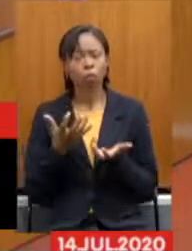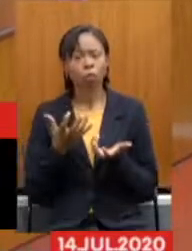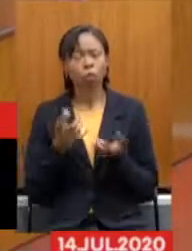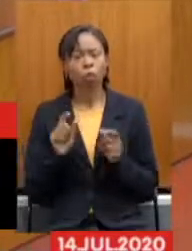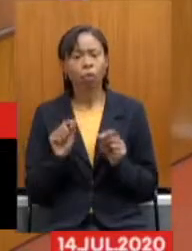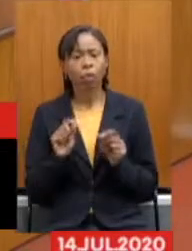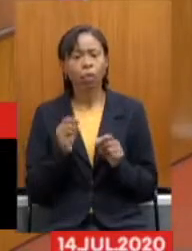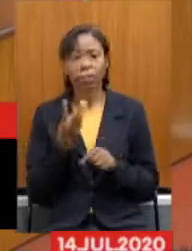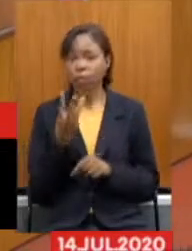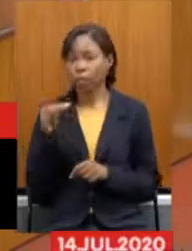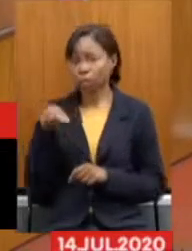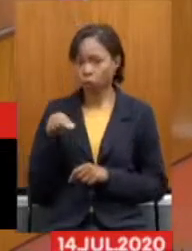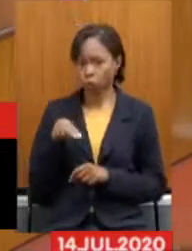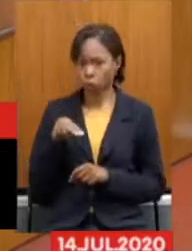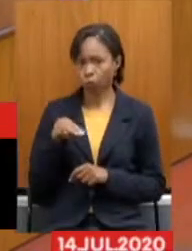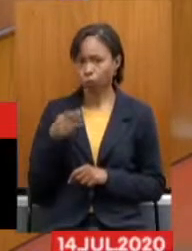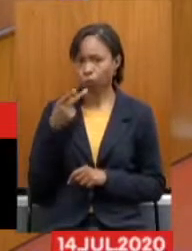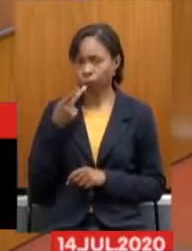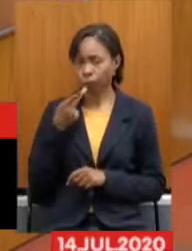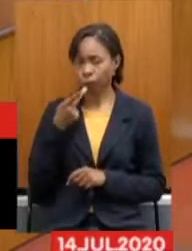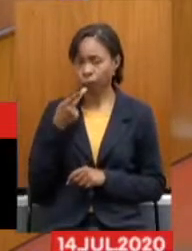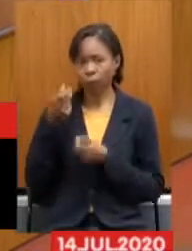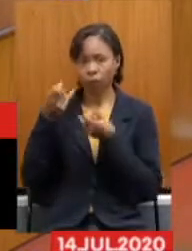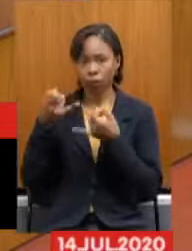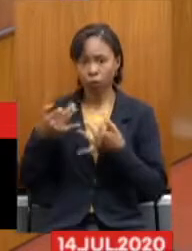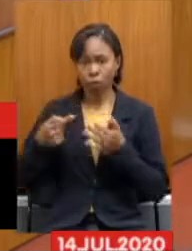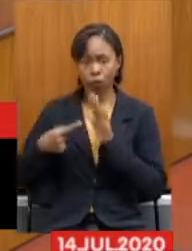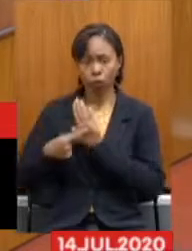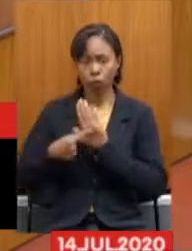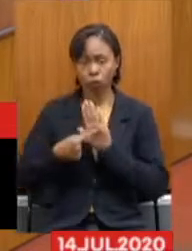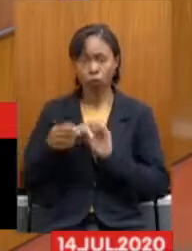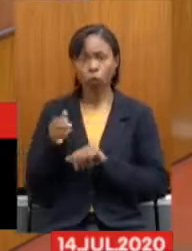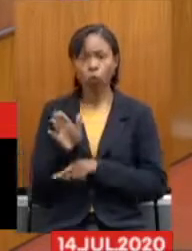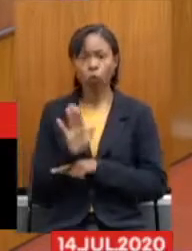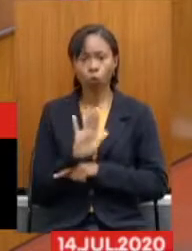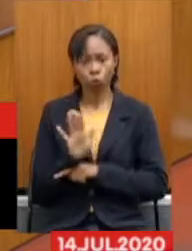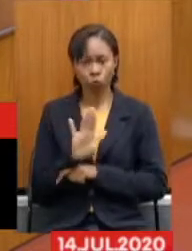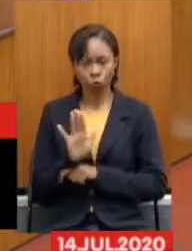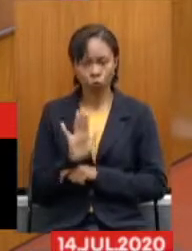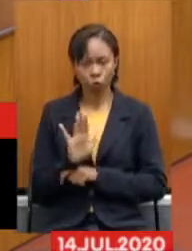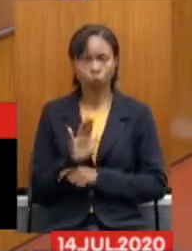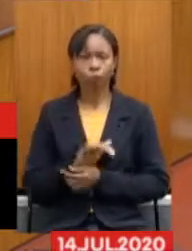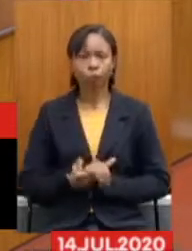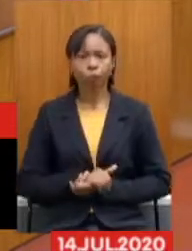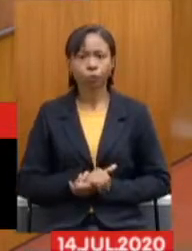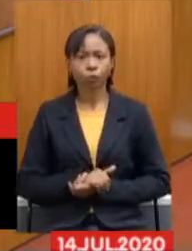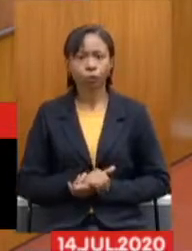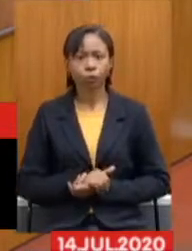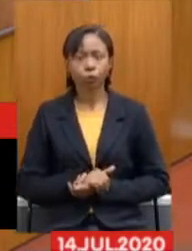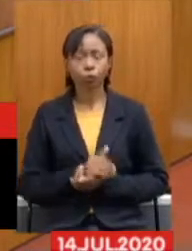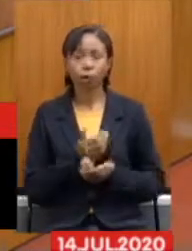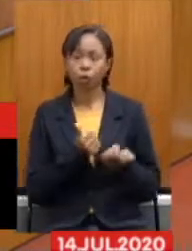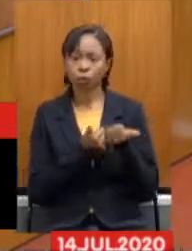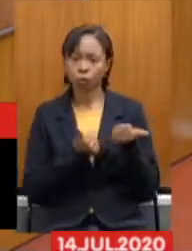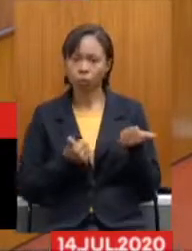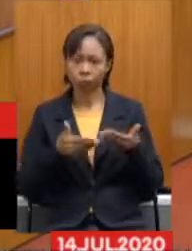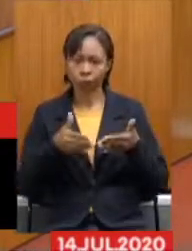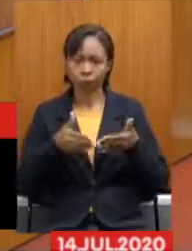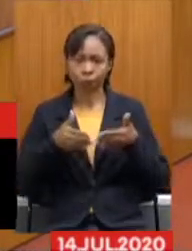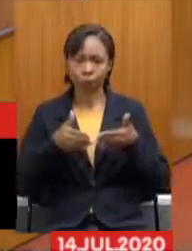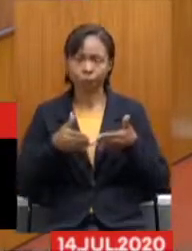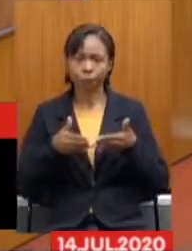Os três minutos Da minha fala Para a exibição De um vídeo Eu gostaria De pedir A assessoria Por favor